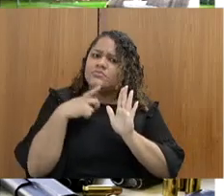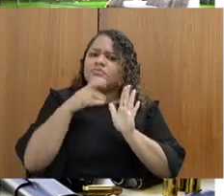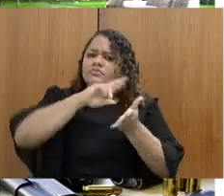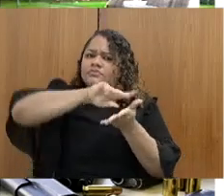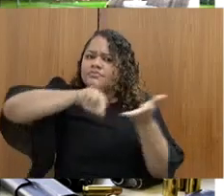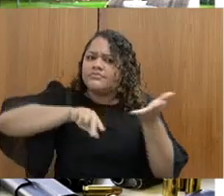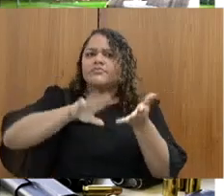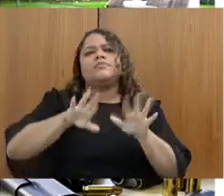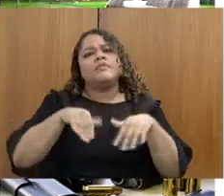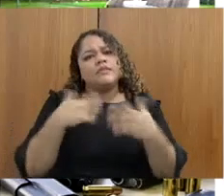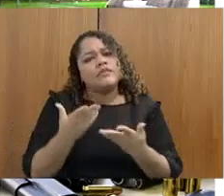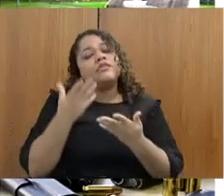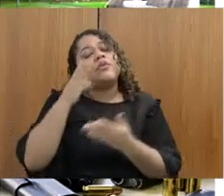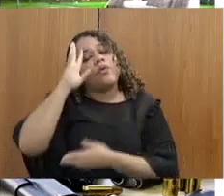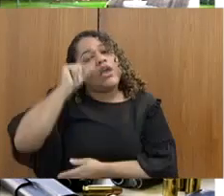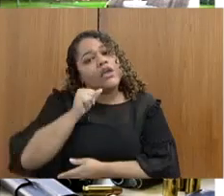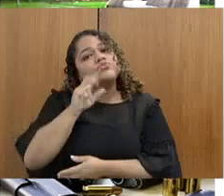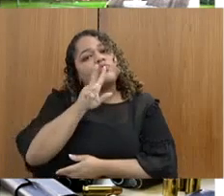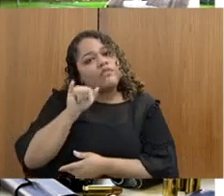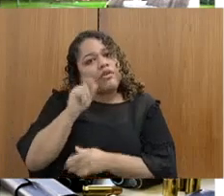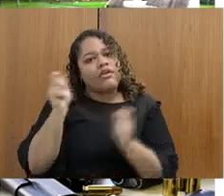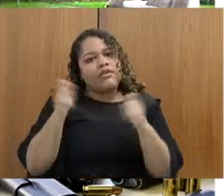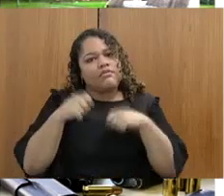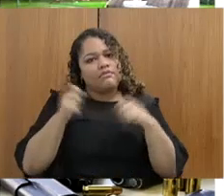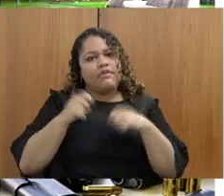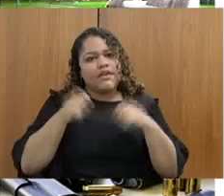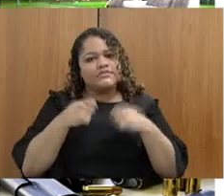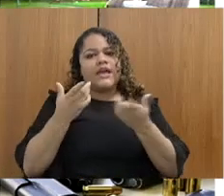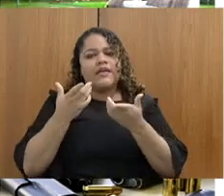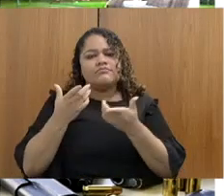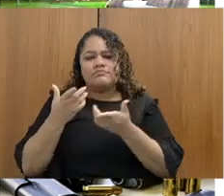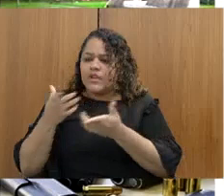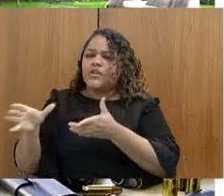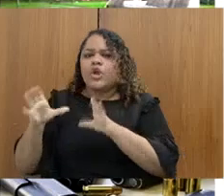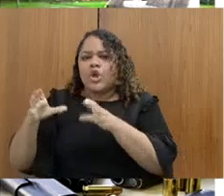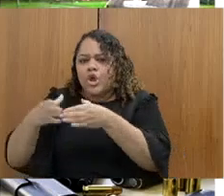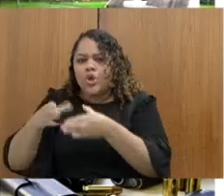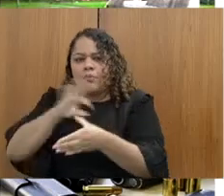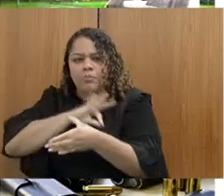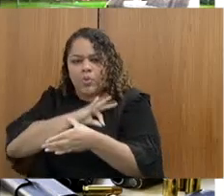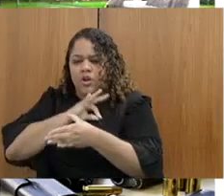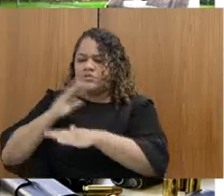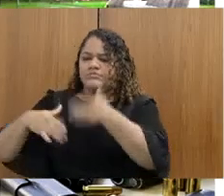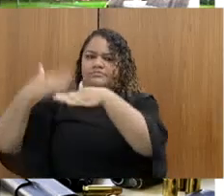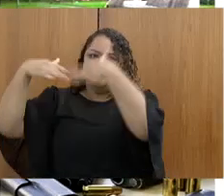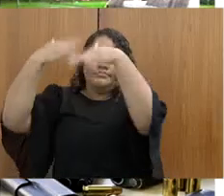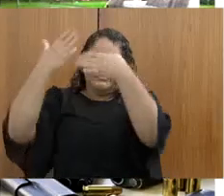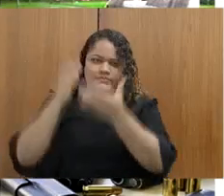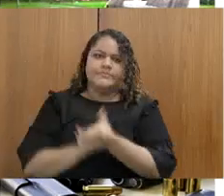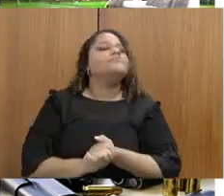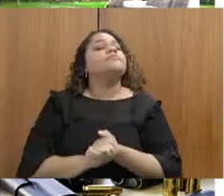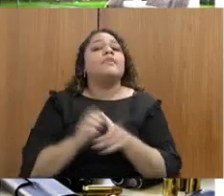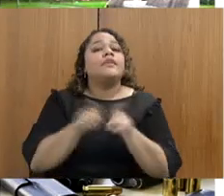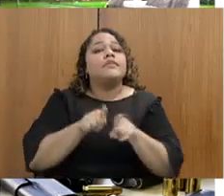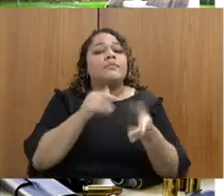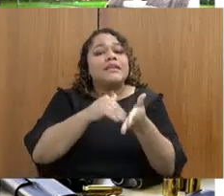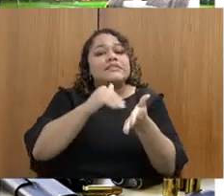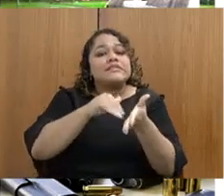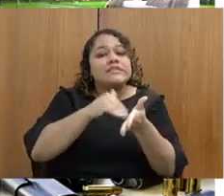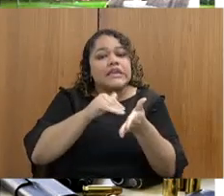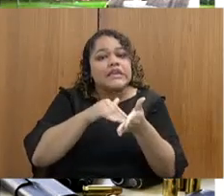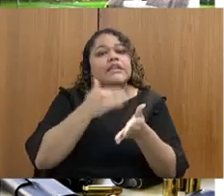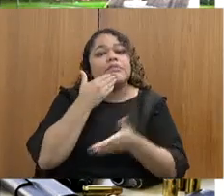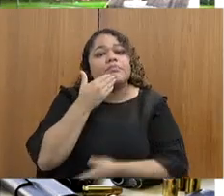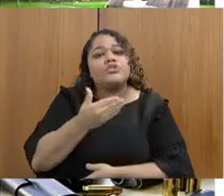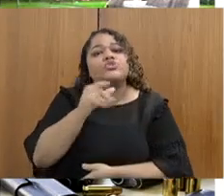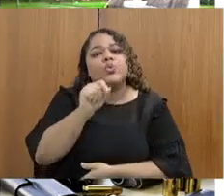com que haja uma elevação do nível da tropa. Uma reivindicação da secretaria que houve a sensibilidade por parte do